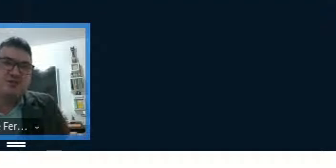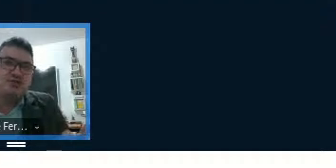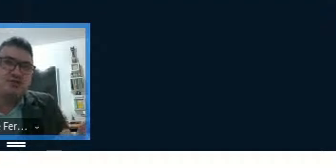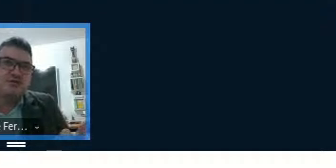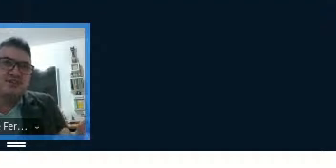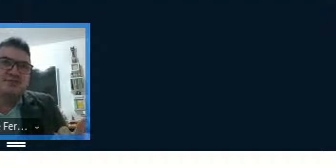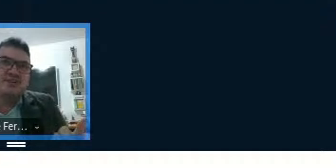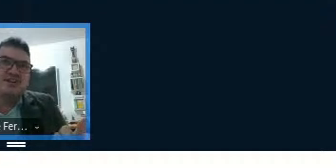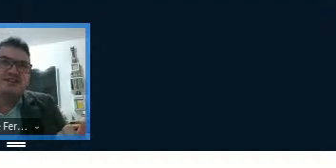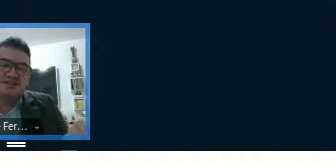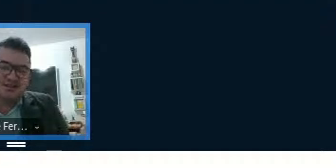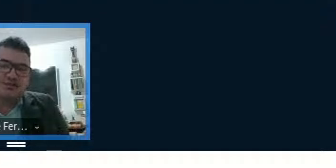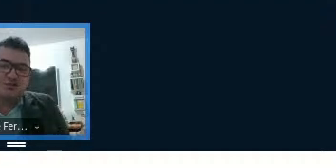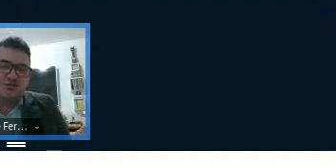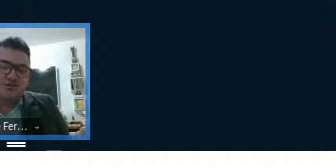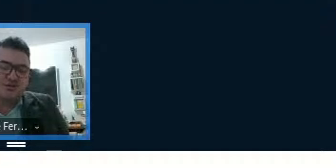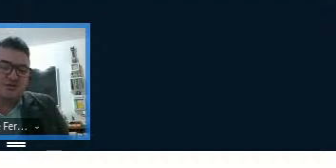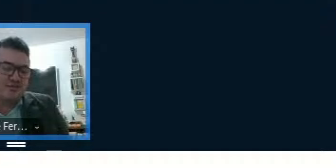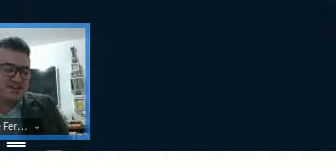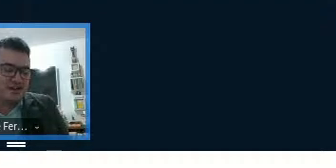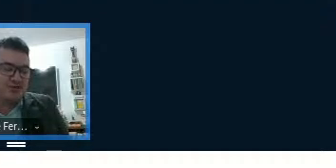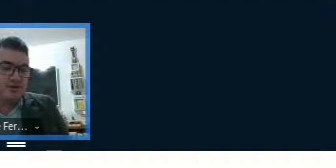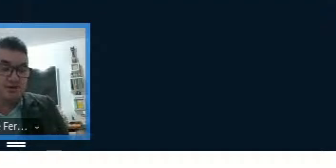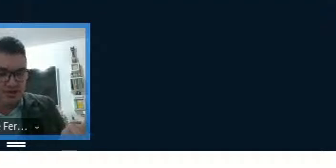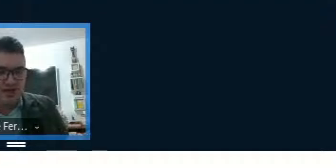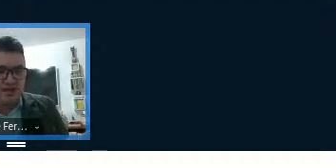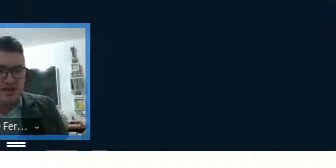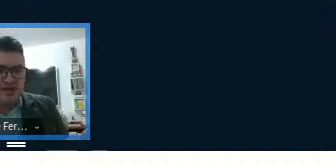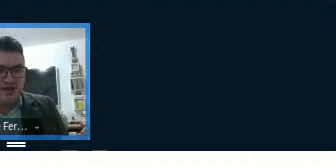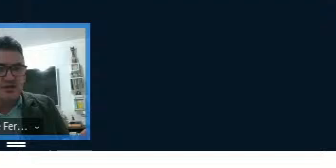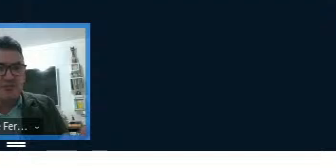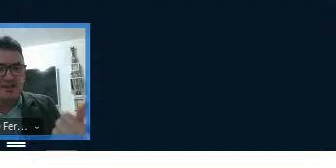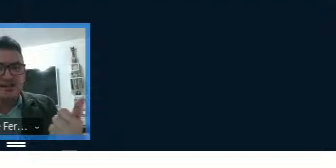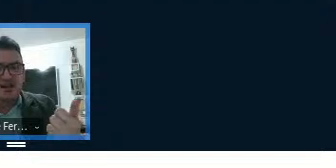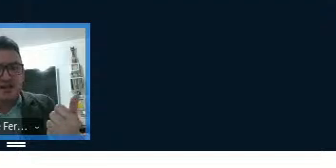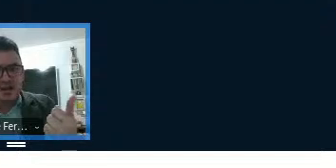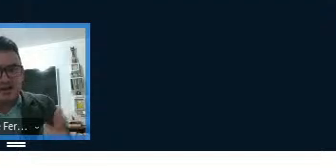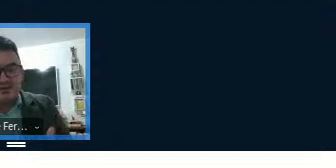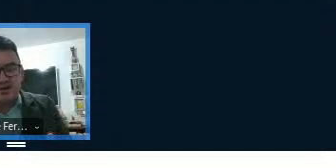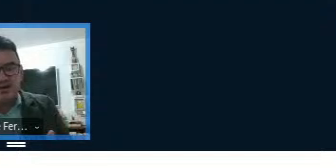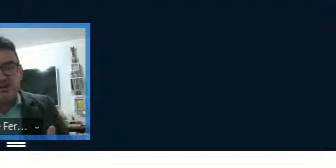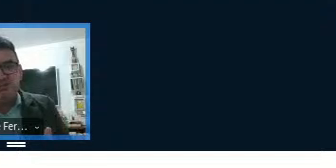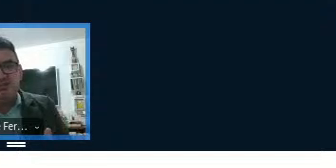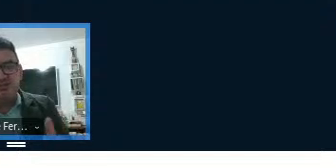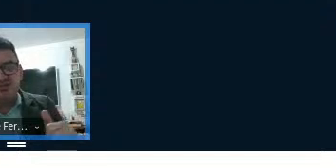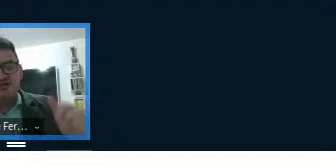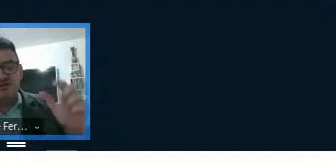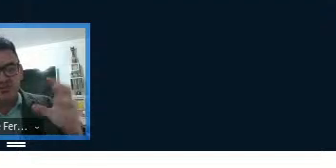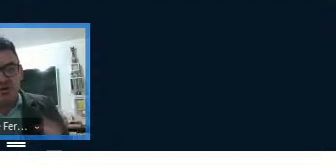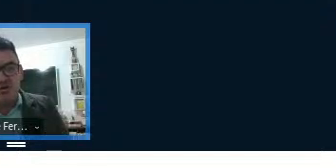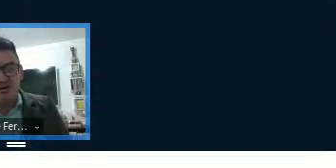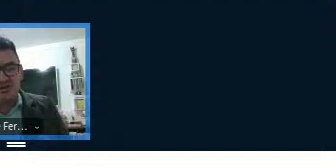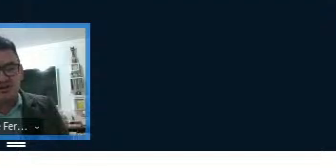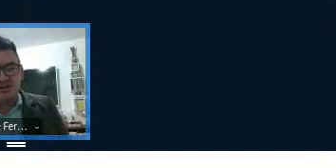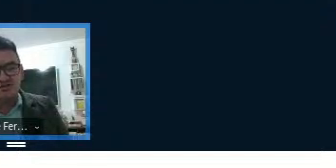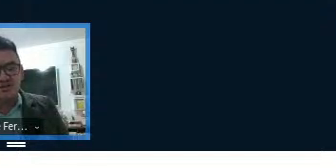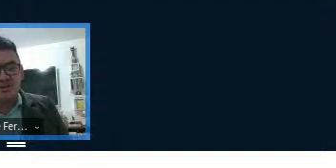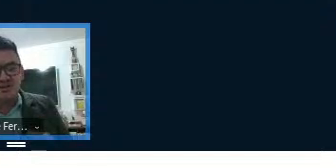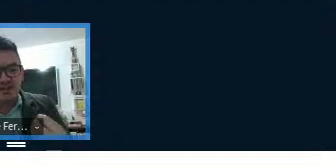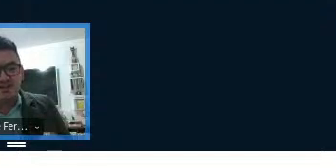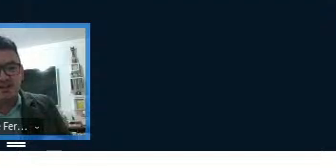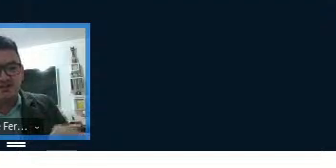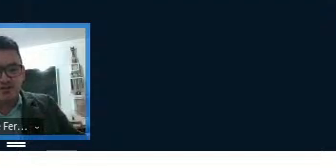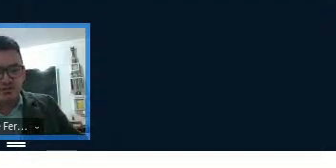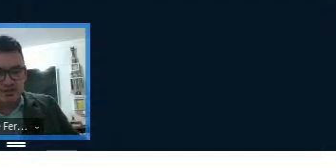mas se eu não traduzir, eu vou ter experiências, eu já ouvi esse argumento, ok, mas, nós temos esses que mostram